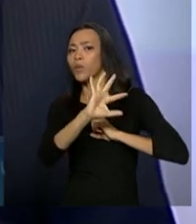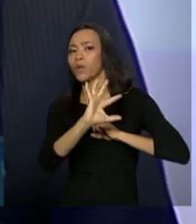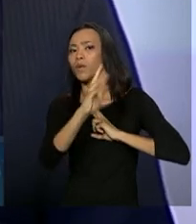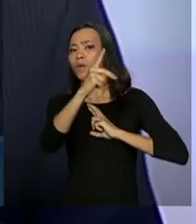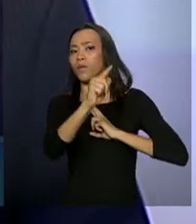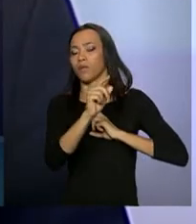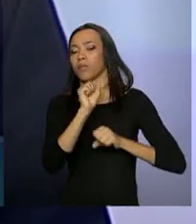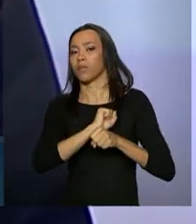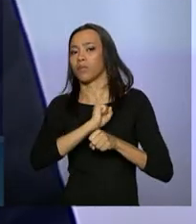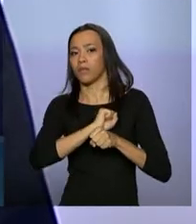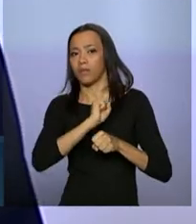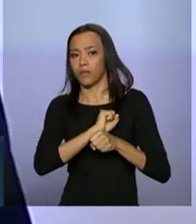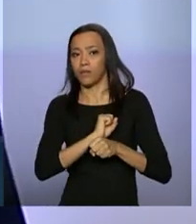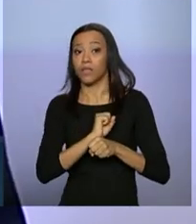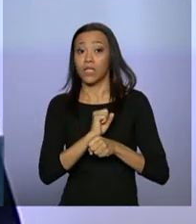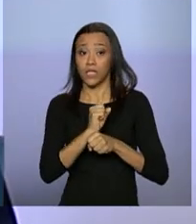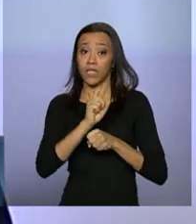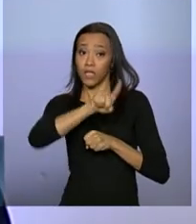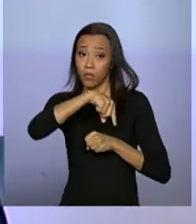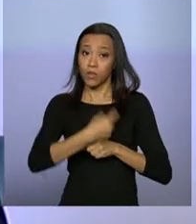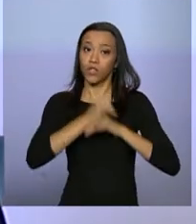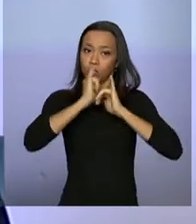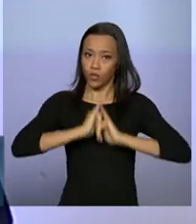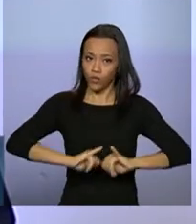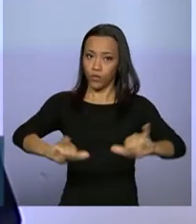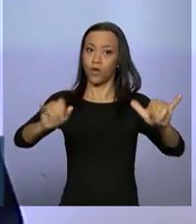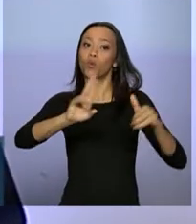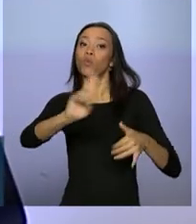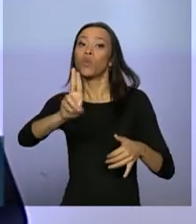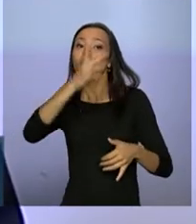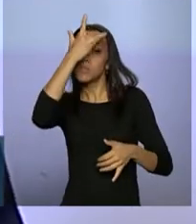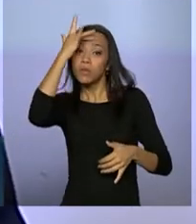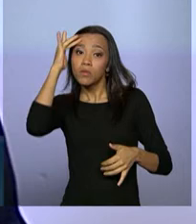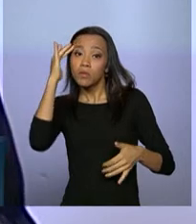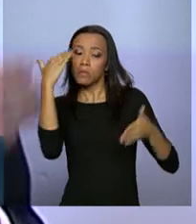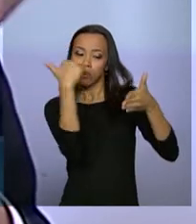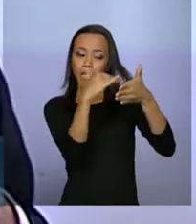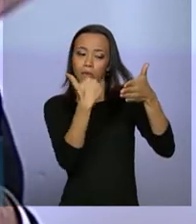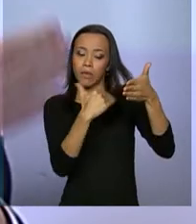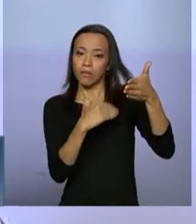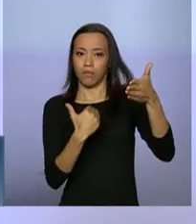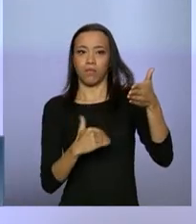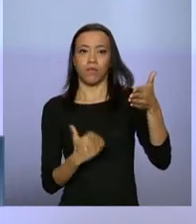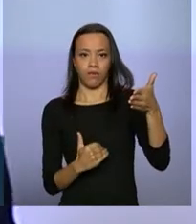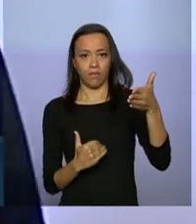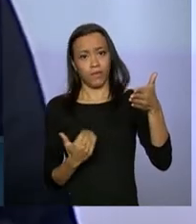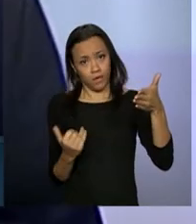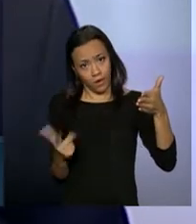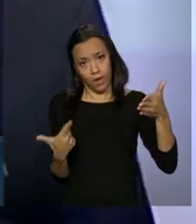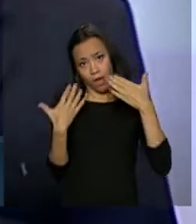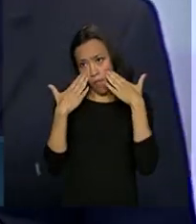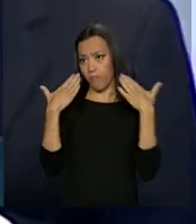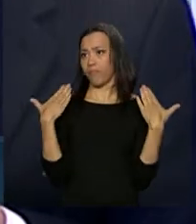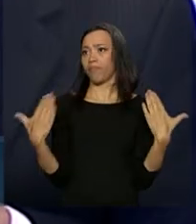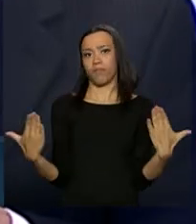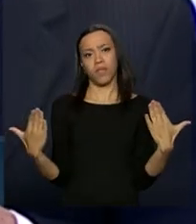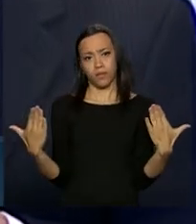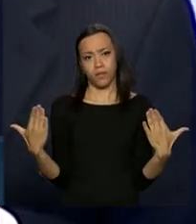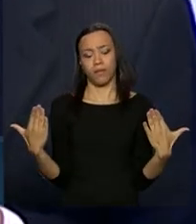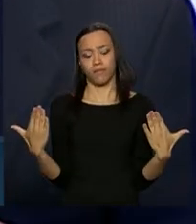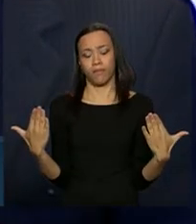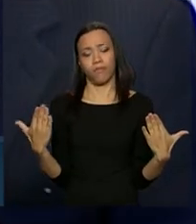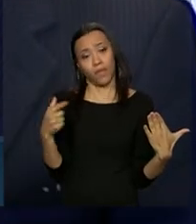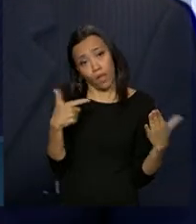a fim de que se restabeleça a publicação da lista. que nada mais é do que tornar público, fazer a transparência,